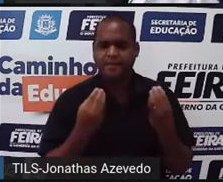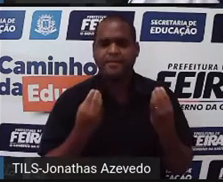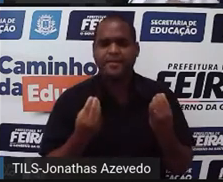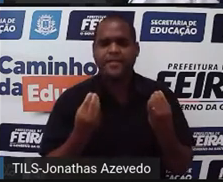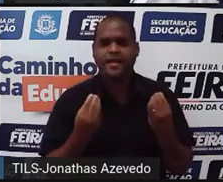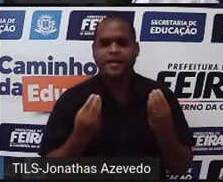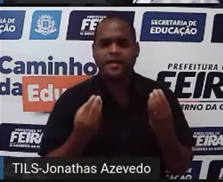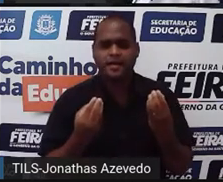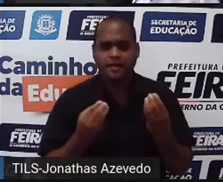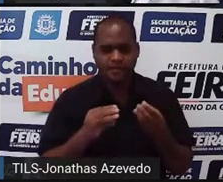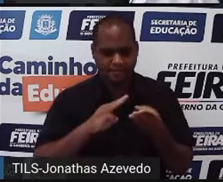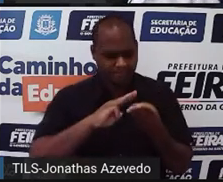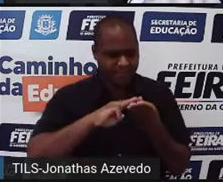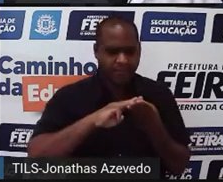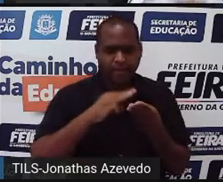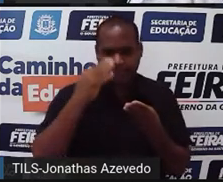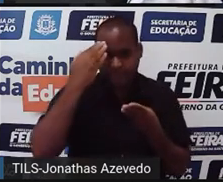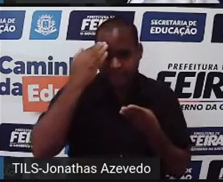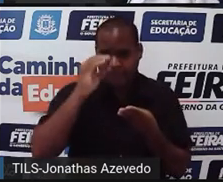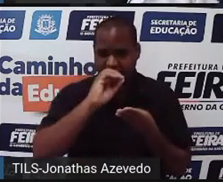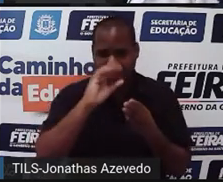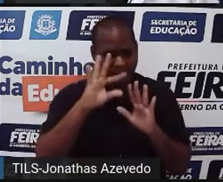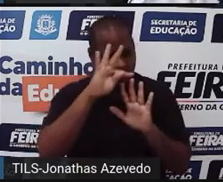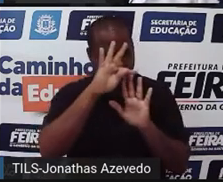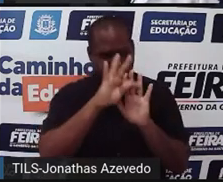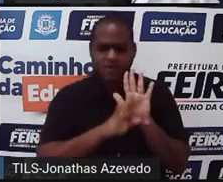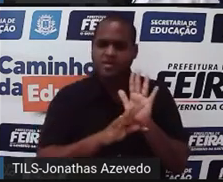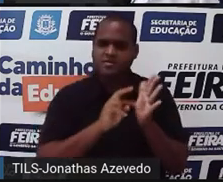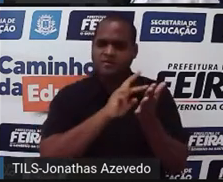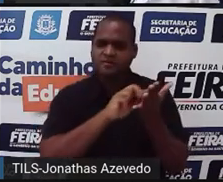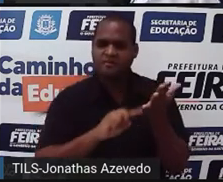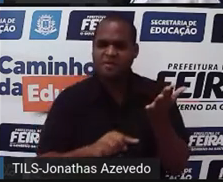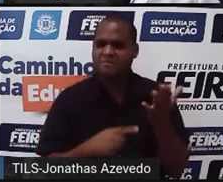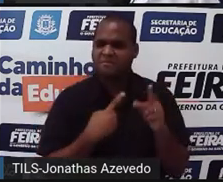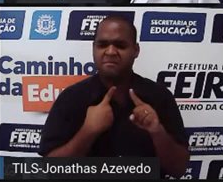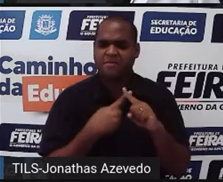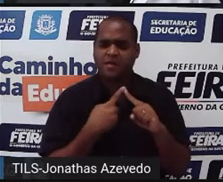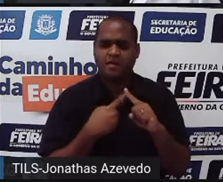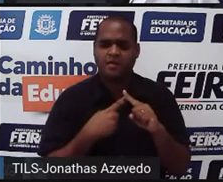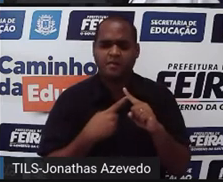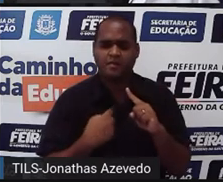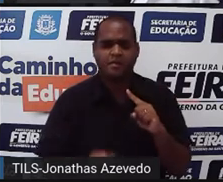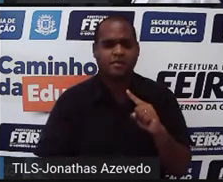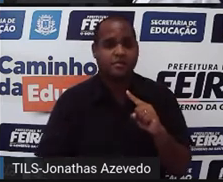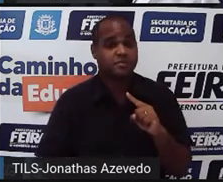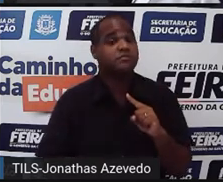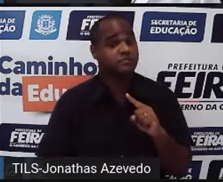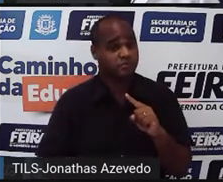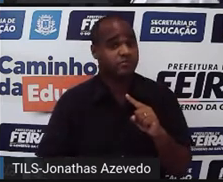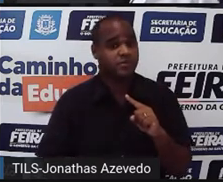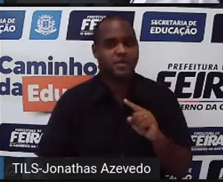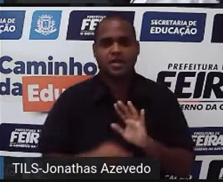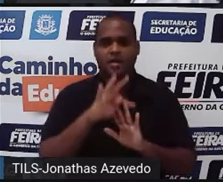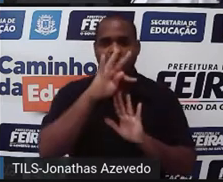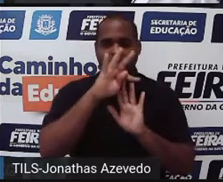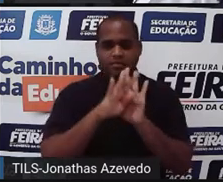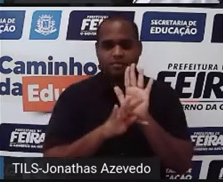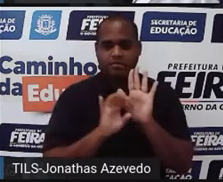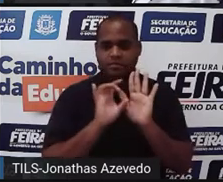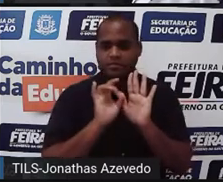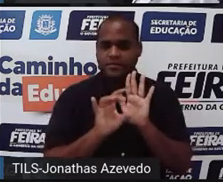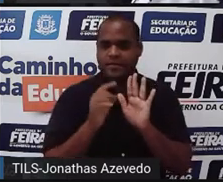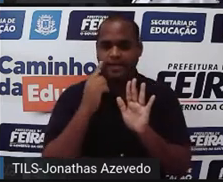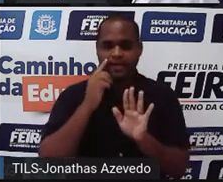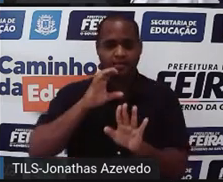dessa coisa de interpretar em matemática? A interpretação, ela não é só